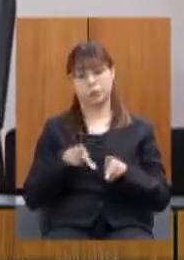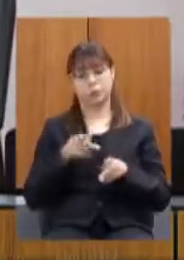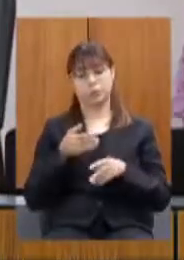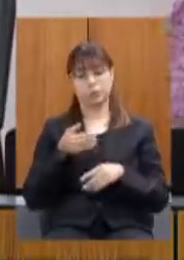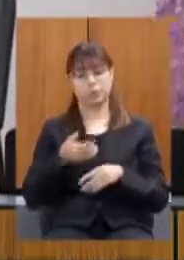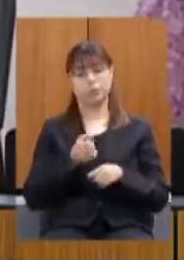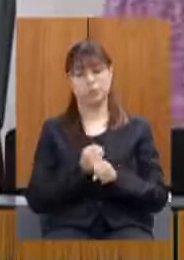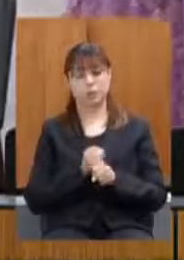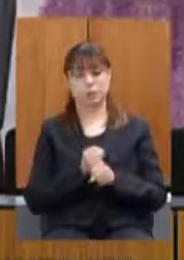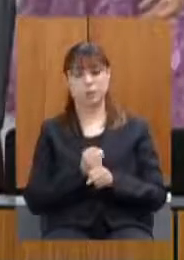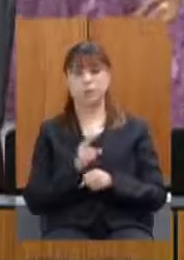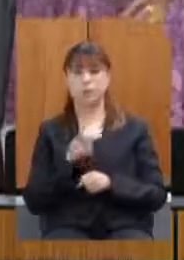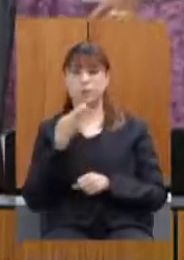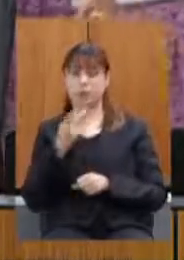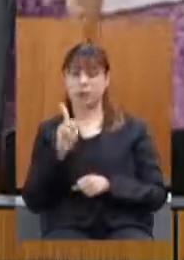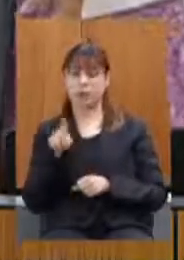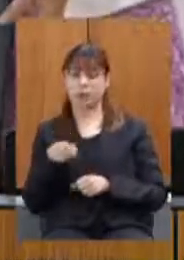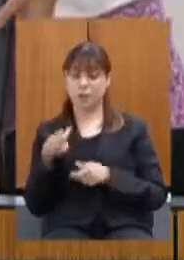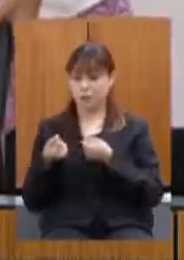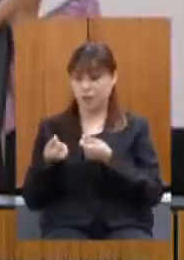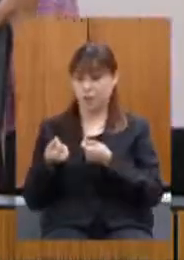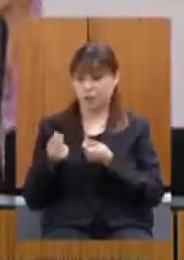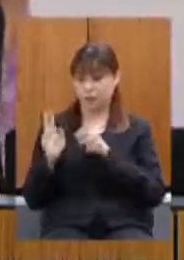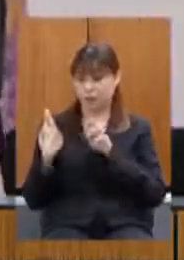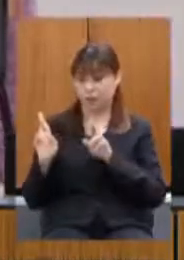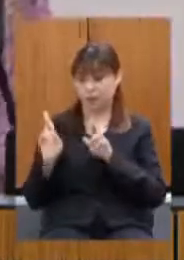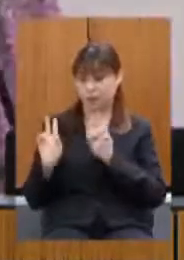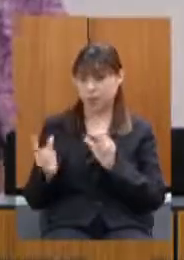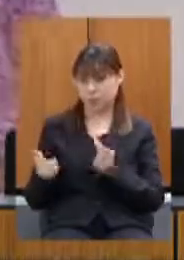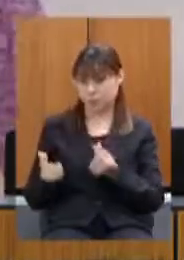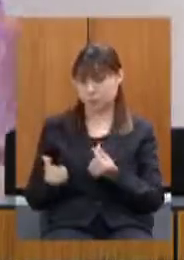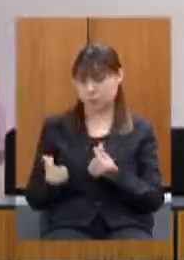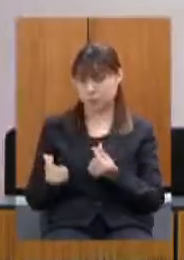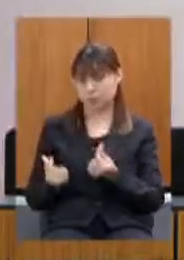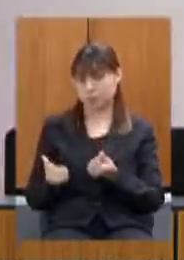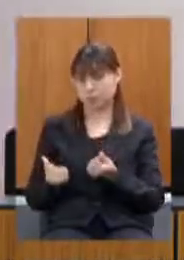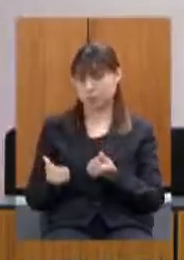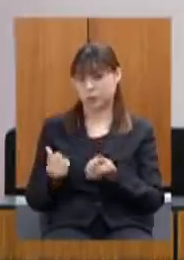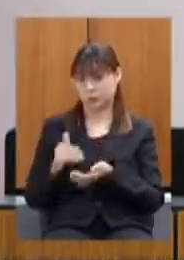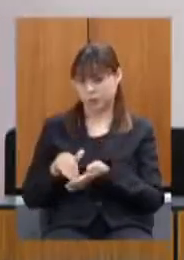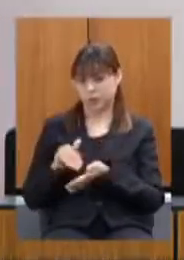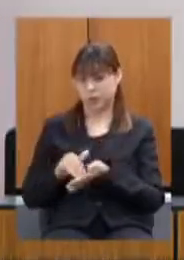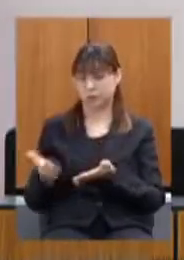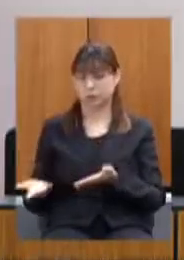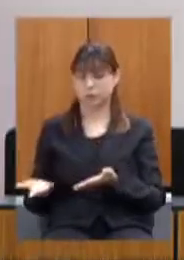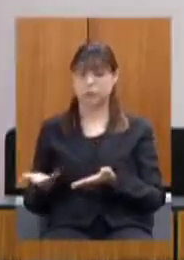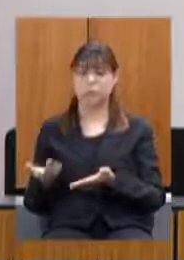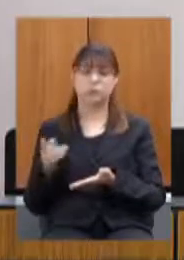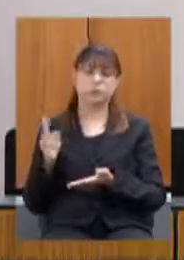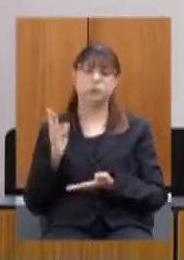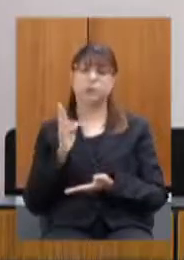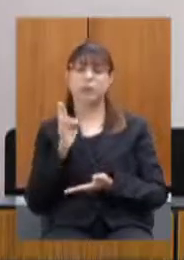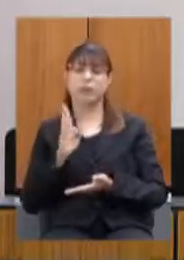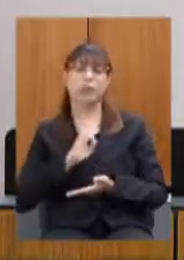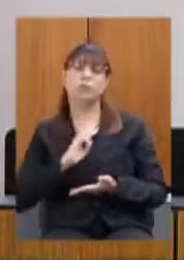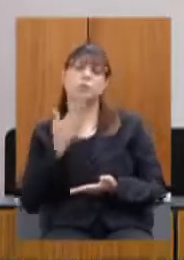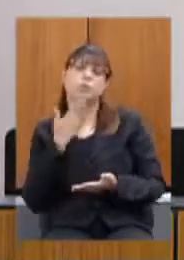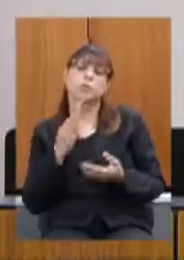o que fala é que a fazenda cuida do financeiro qual a resposta o senhor tem me dar